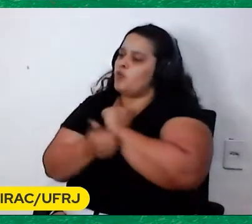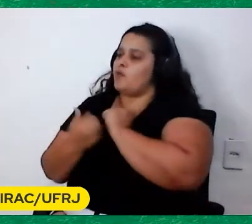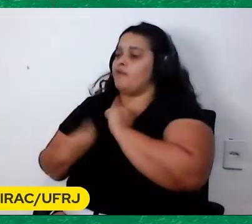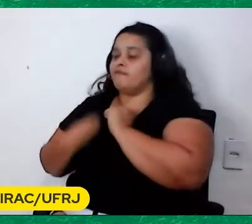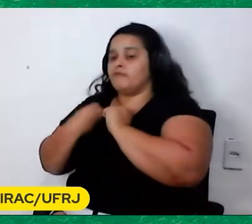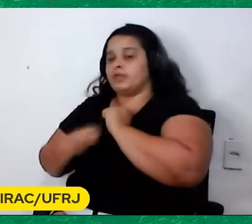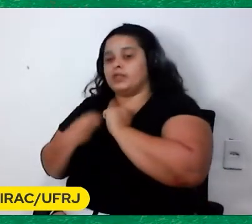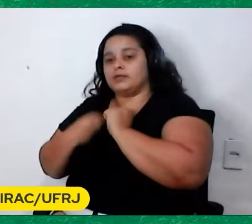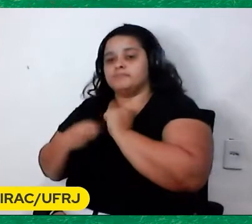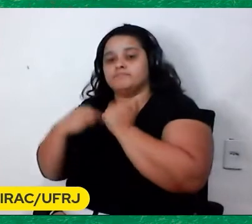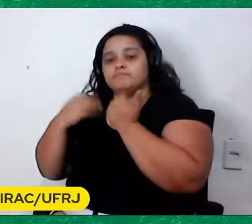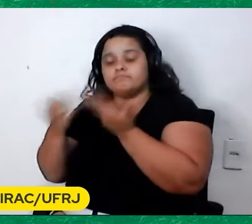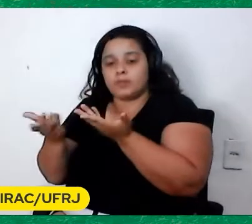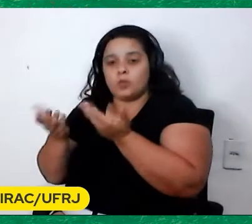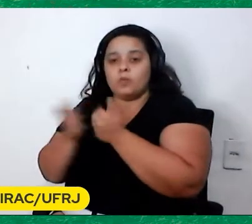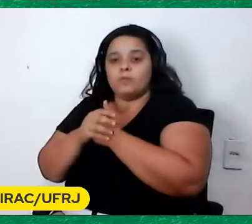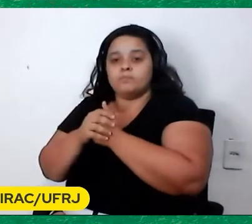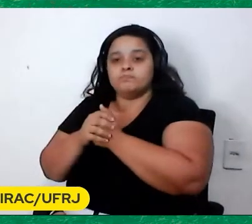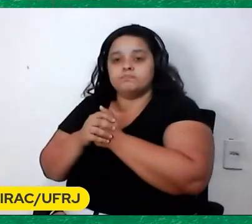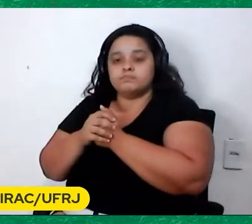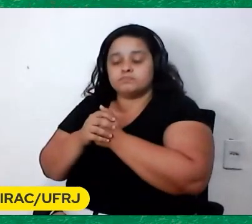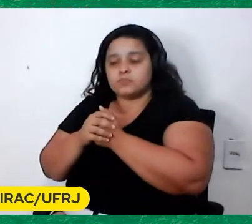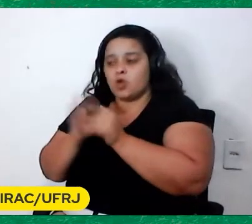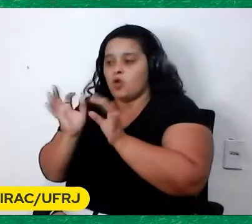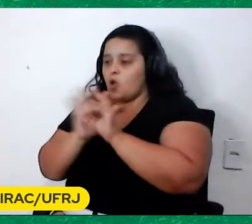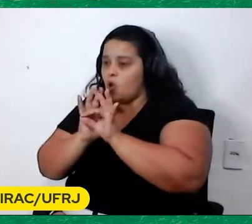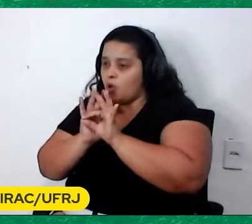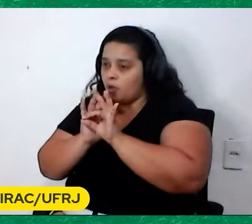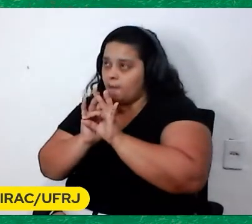E então Foi ótimo